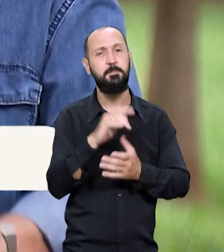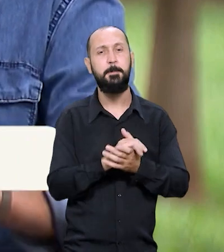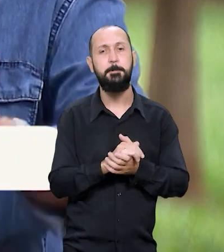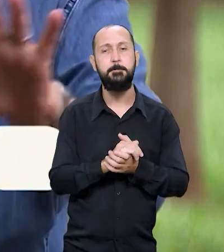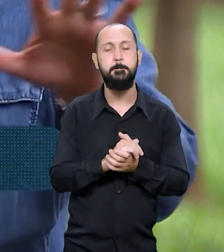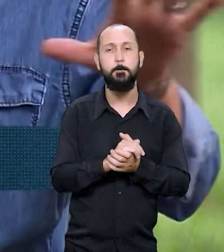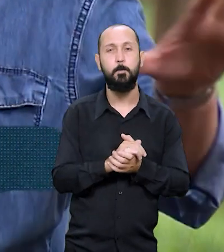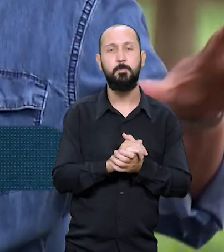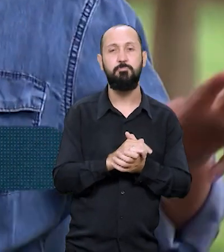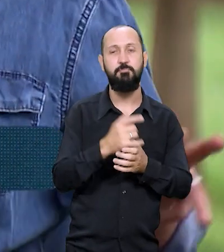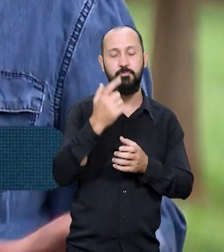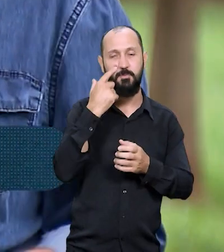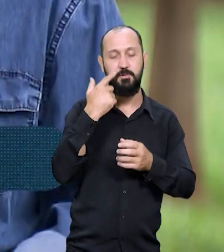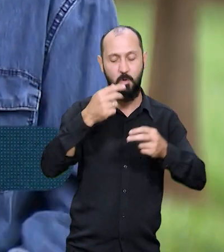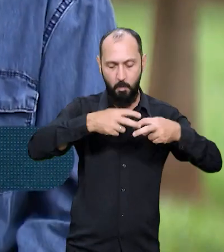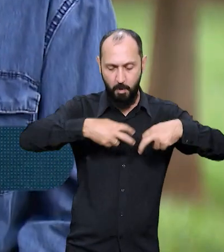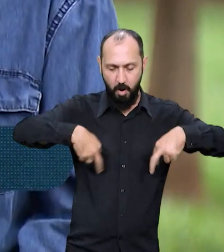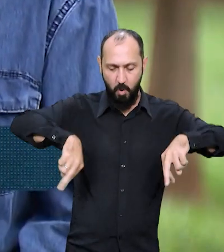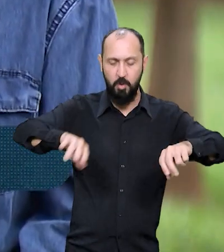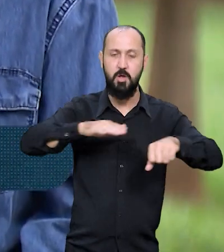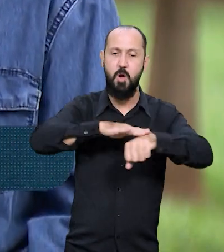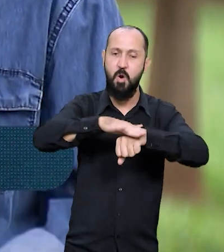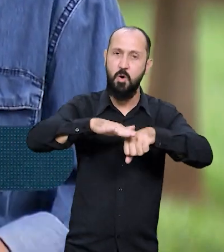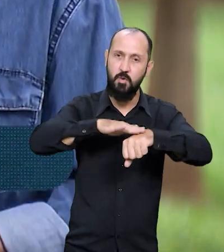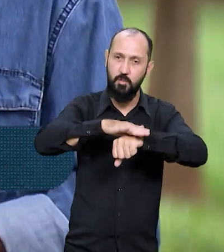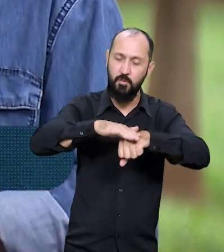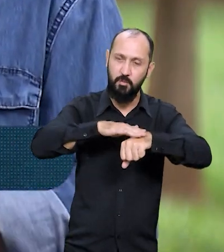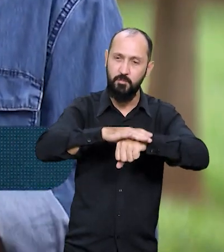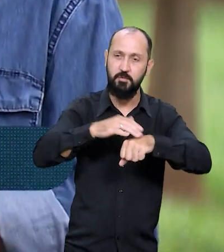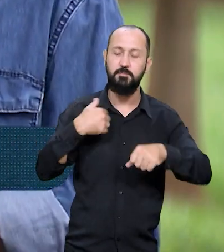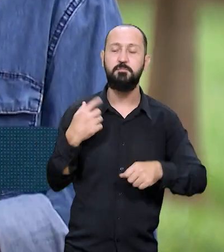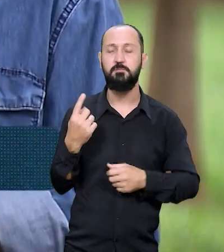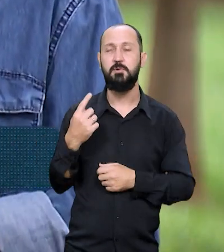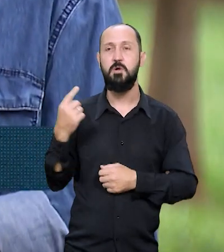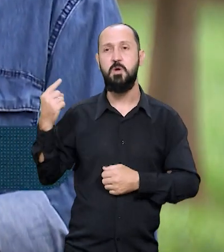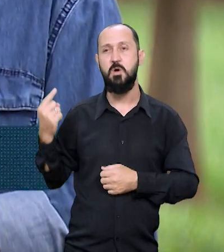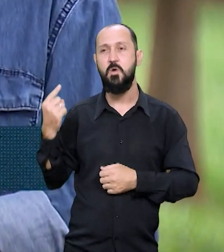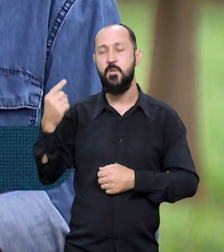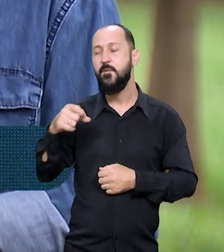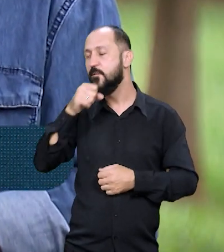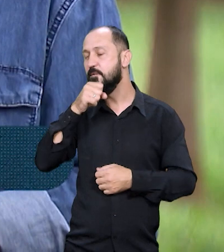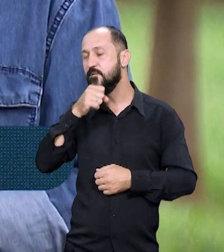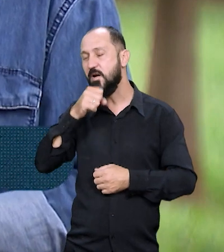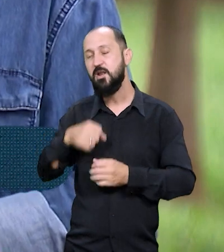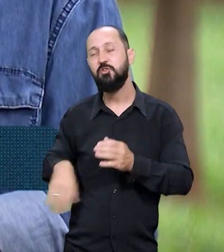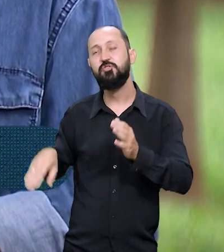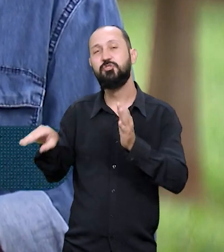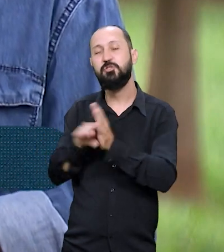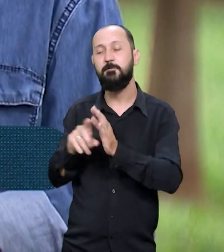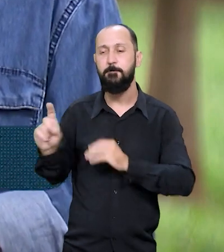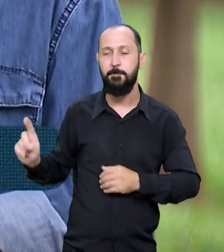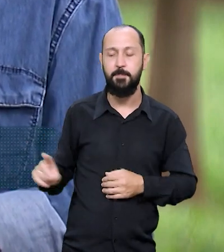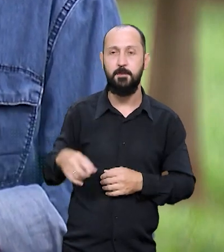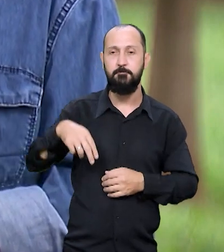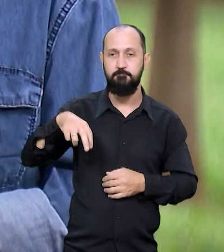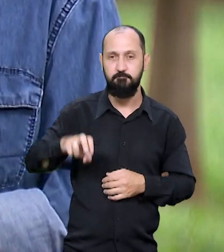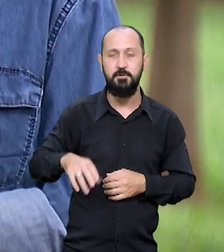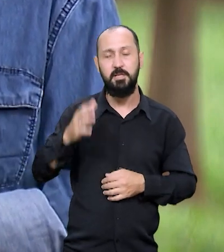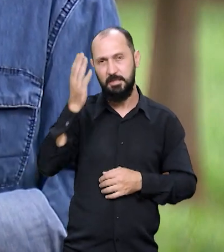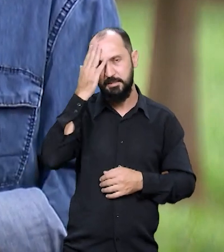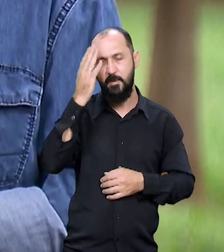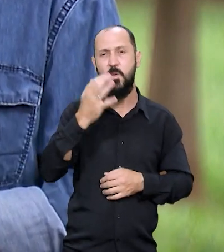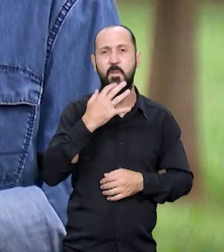Está uma roda de pessoas conversando e chega um velhinho. Fica junto. Ele sabe do